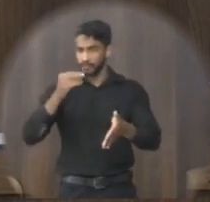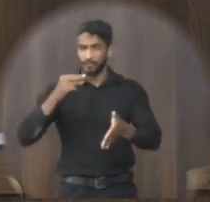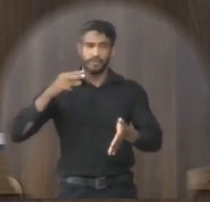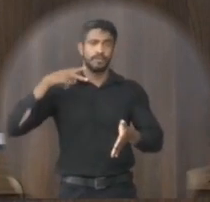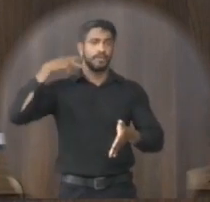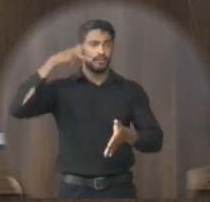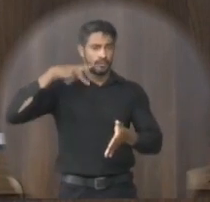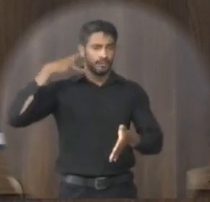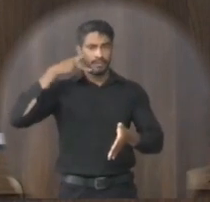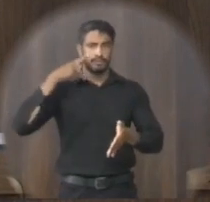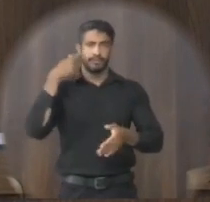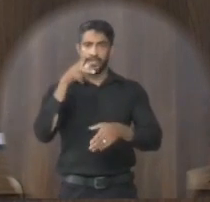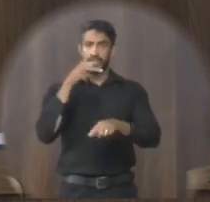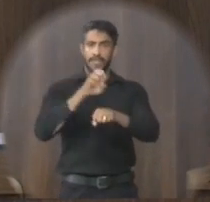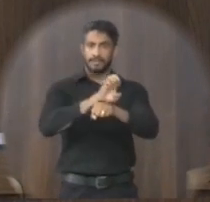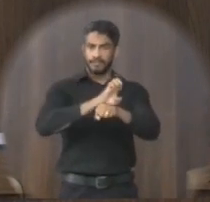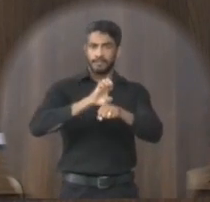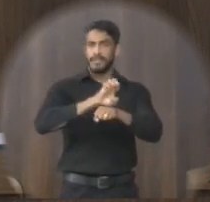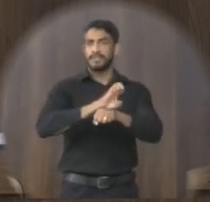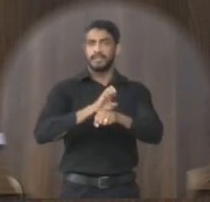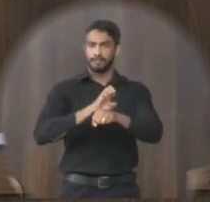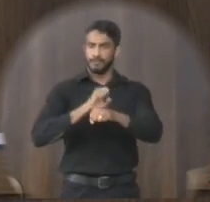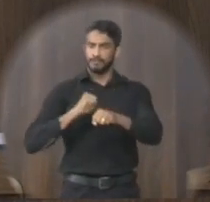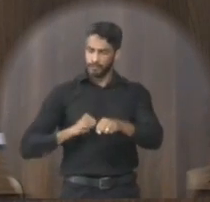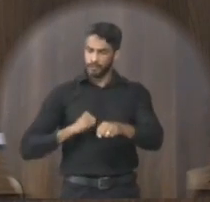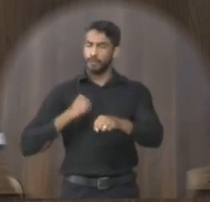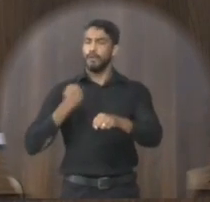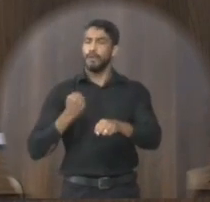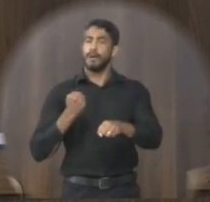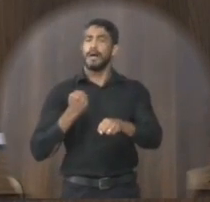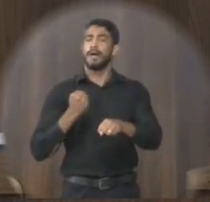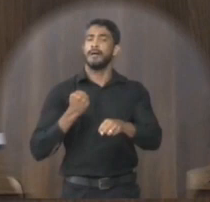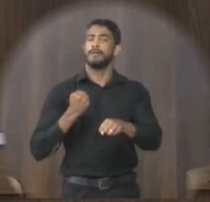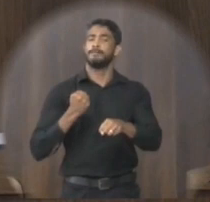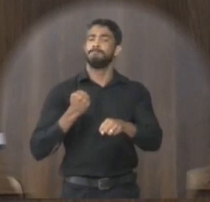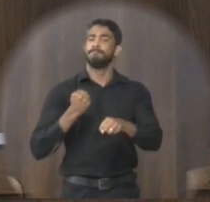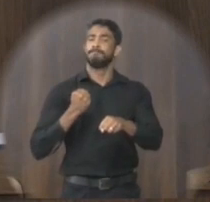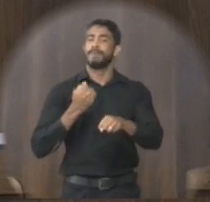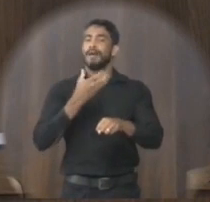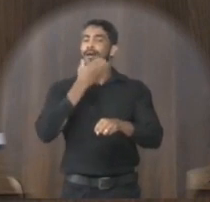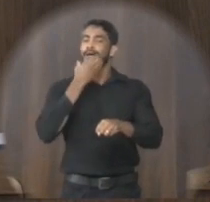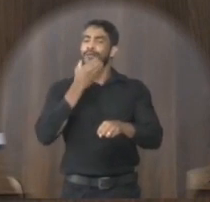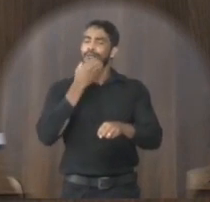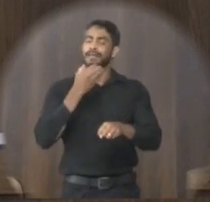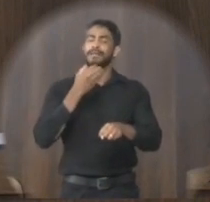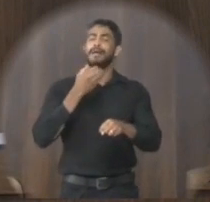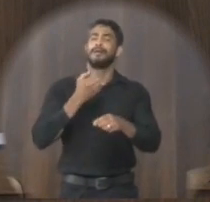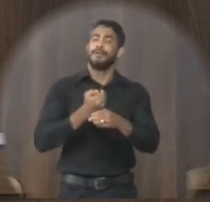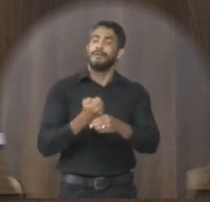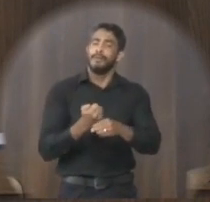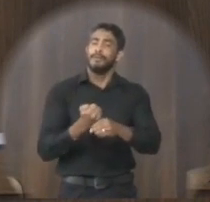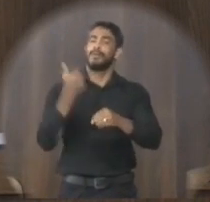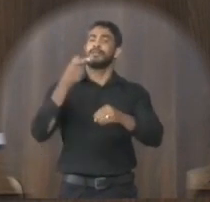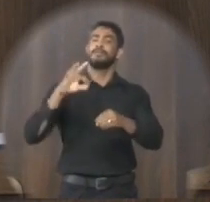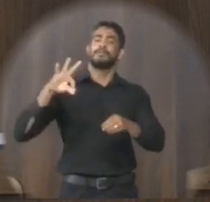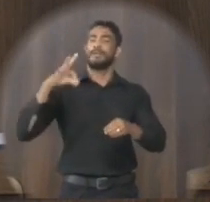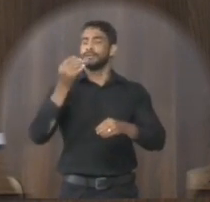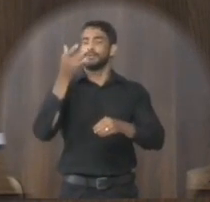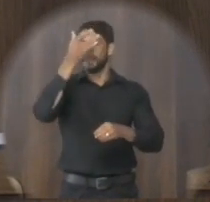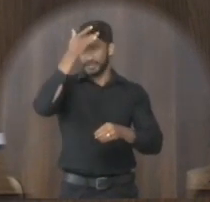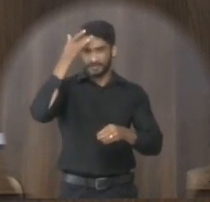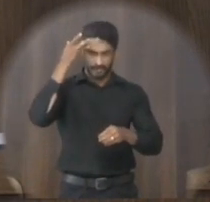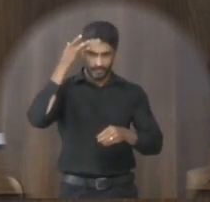vai ser claro o executivo possa honrar aí com um natal mais digno um final de ano mais digno para todos esses